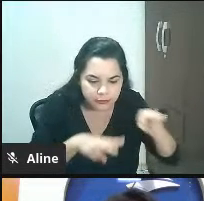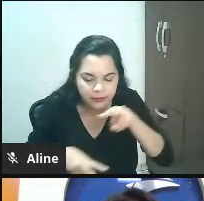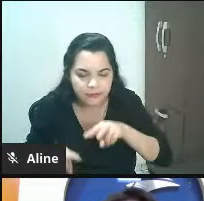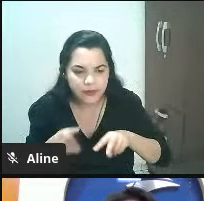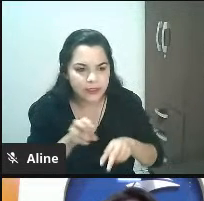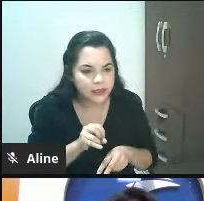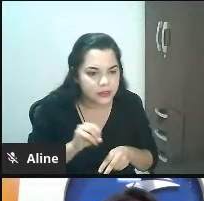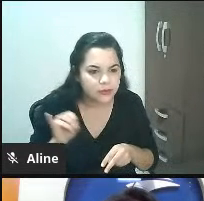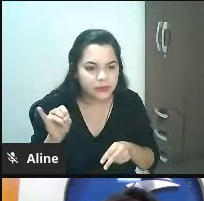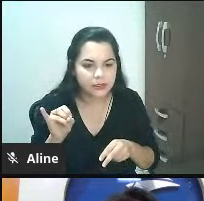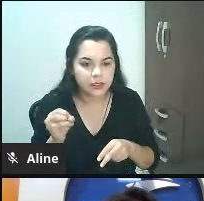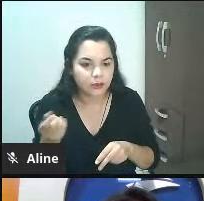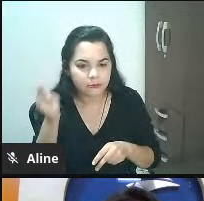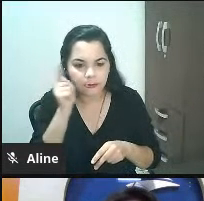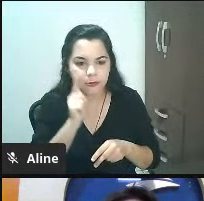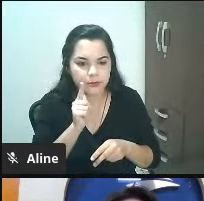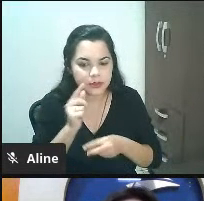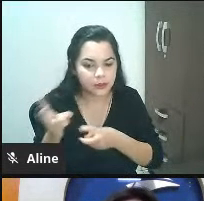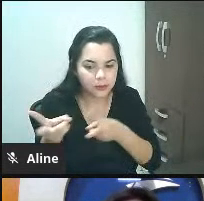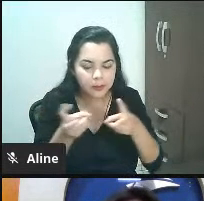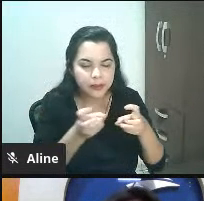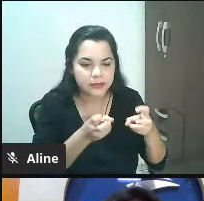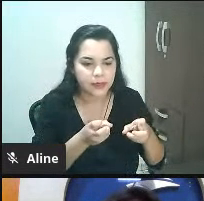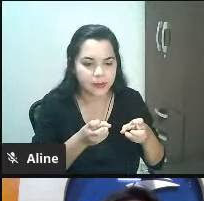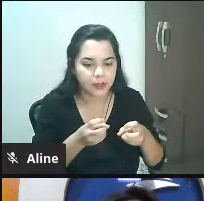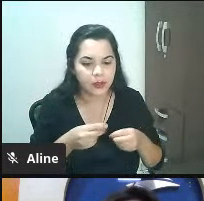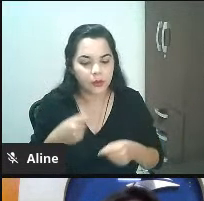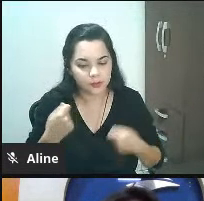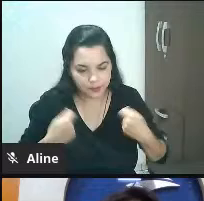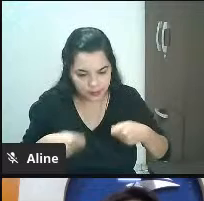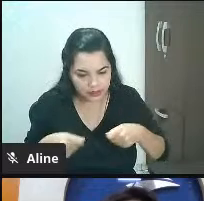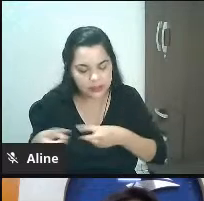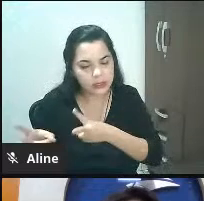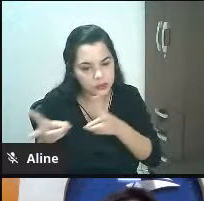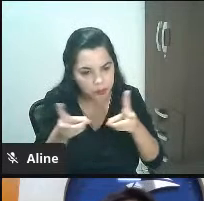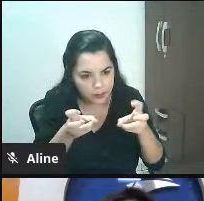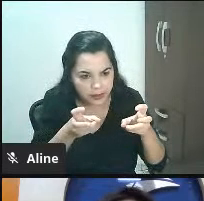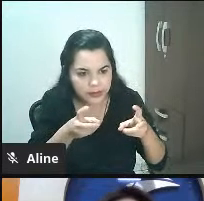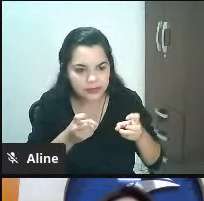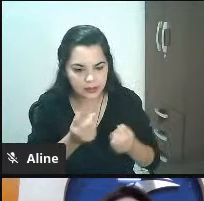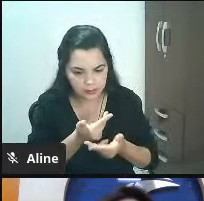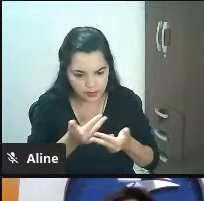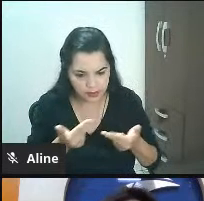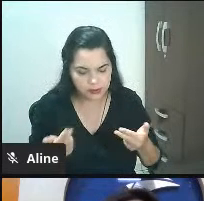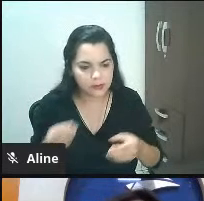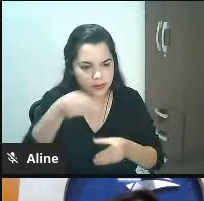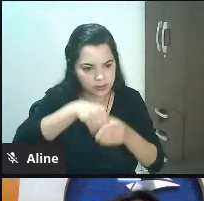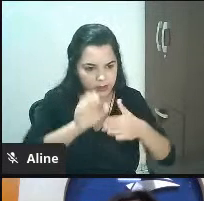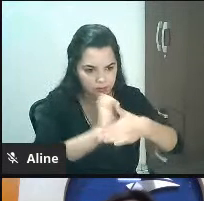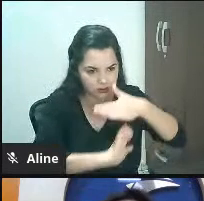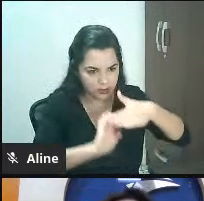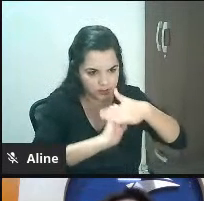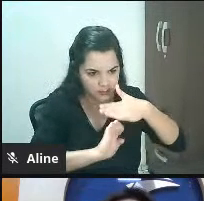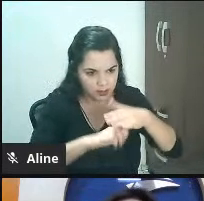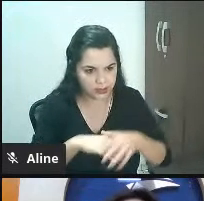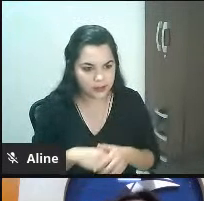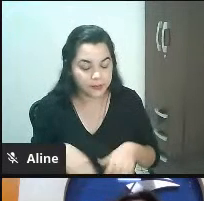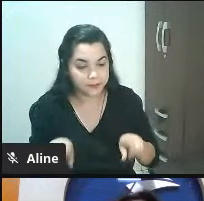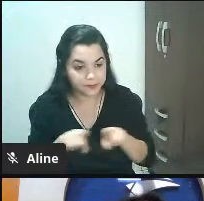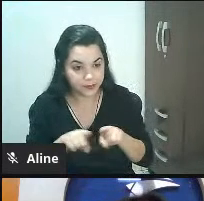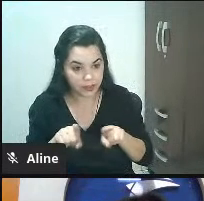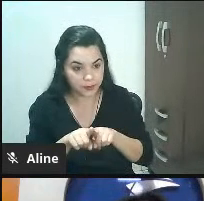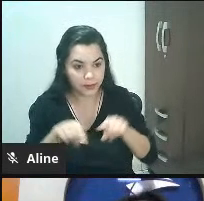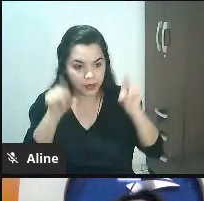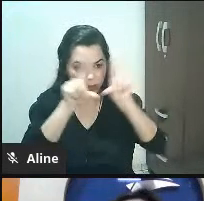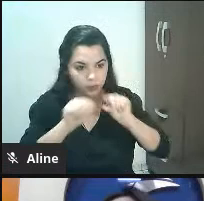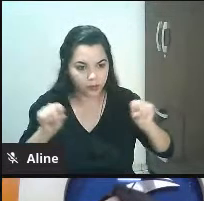o meu avião está na velocidade correta, se a gente está para o rumo certo? Tem uma frase do professor Falcone, da